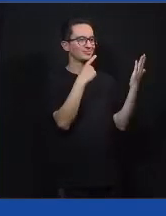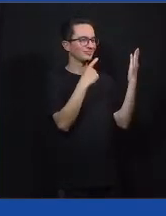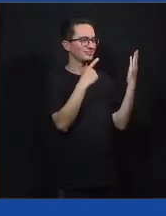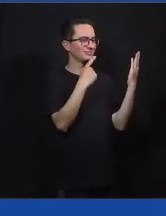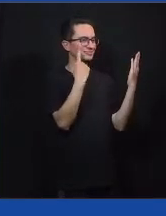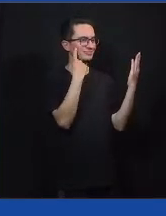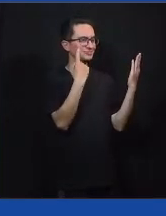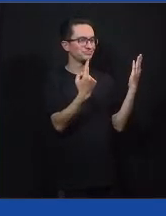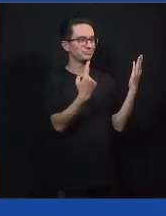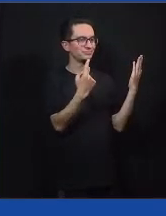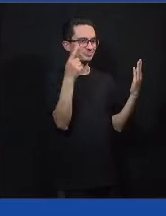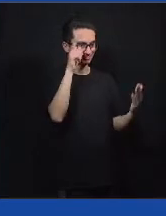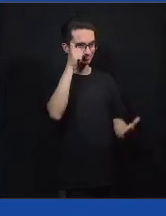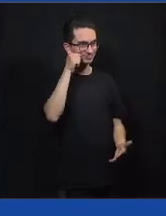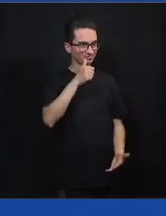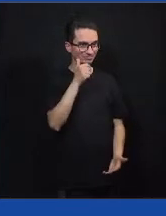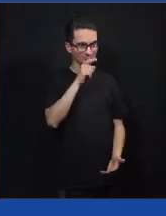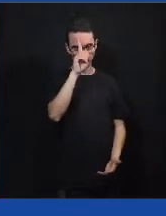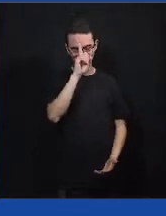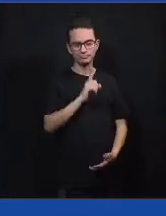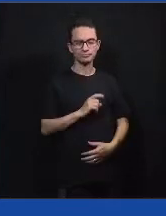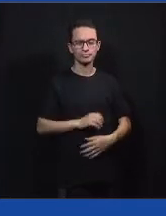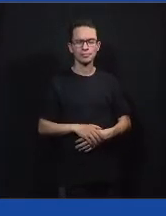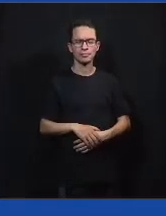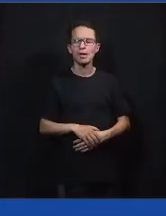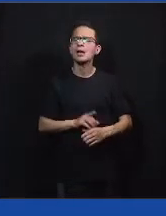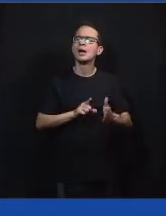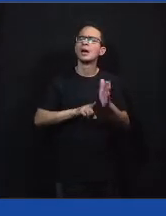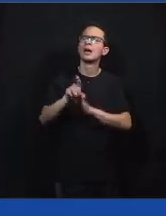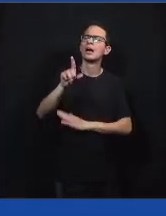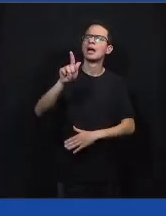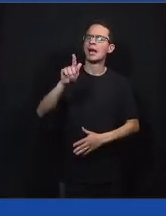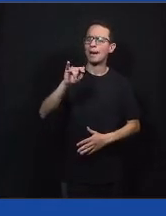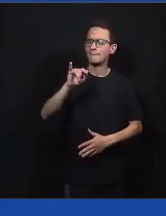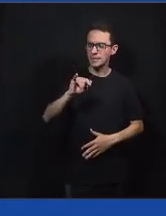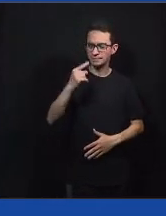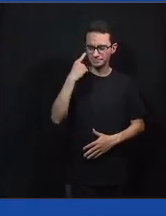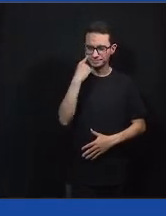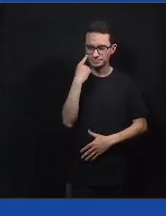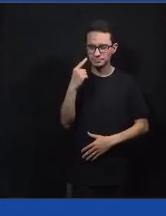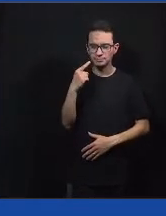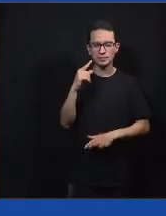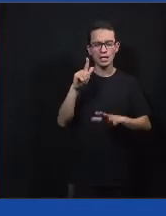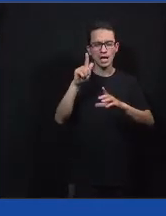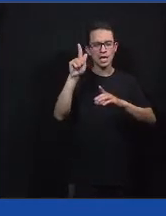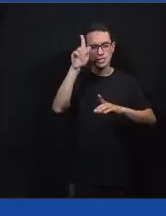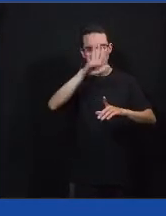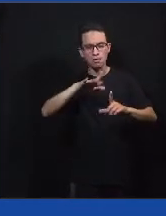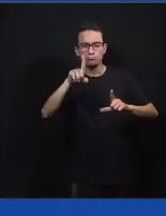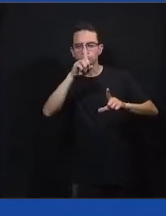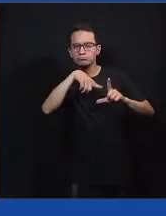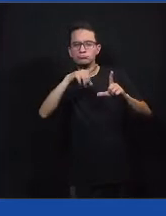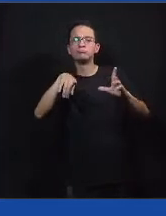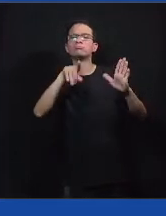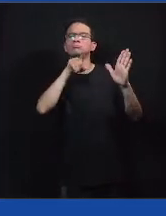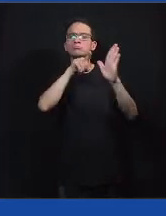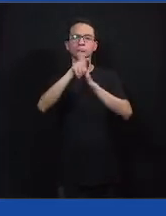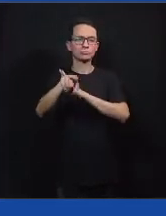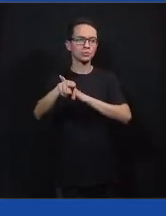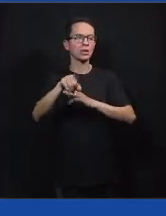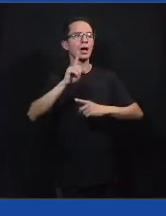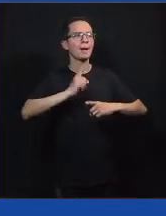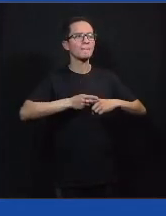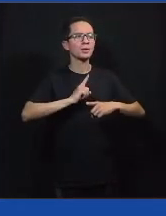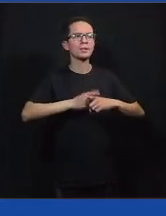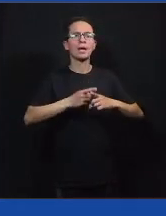Gabi, eu queria te perguntar o seguinte. Tem um diagnóstico geral, um senso comum pela sociedade de que a juventude participa